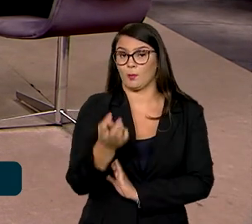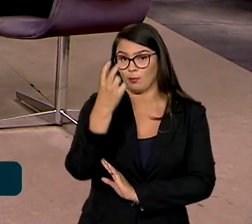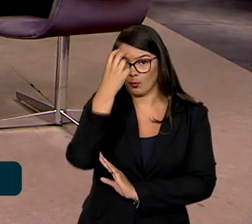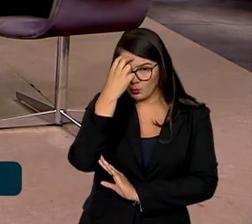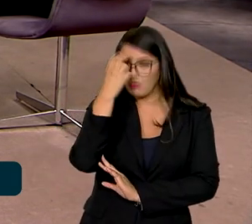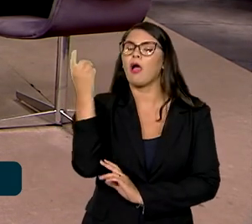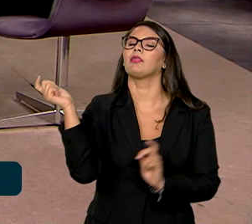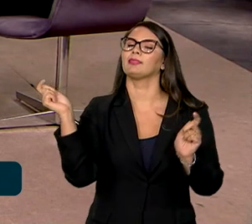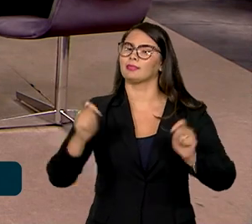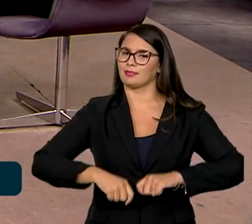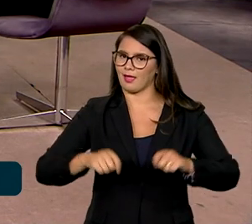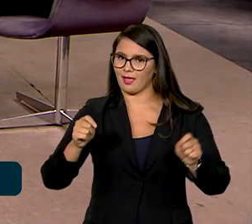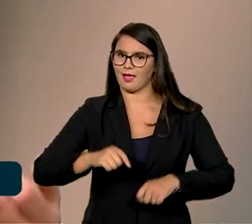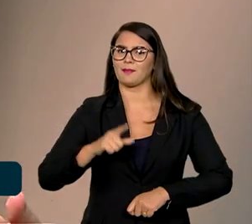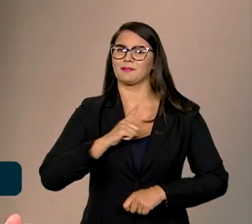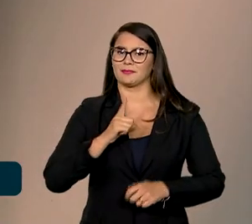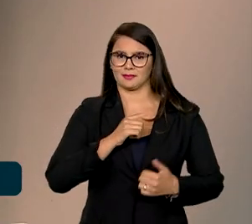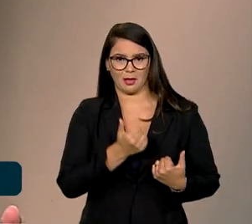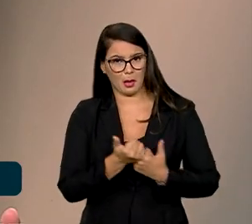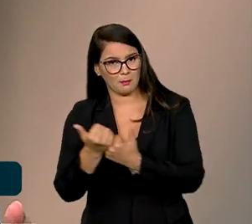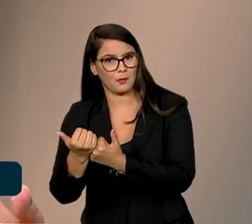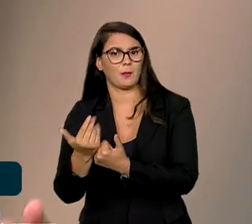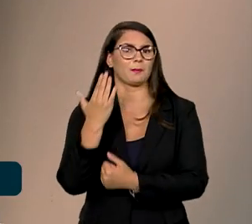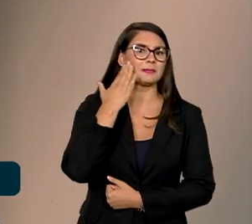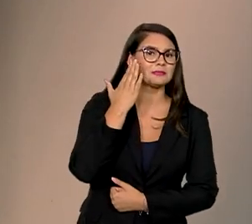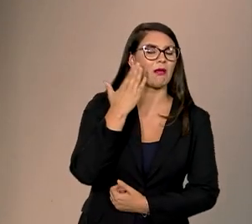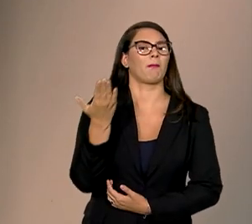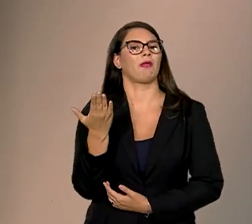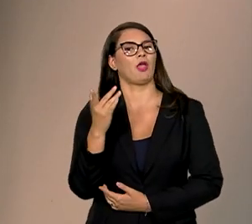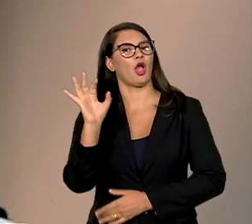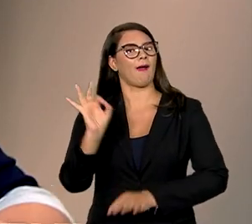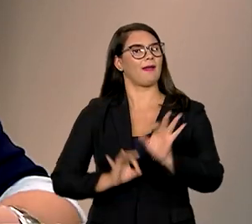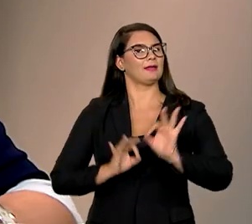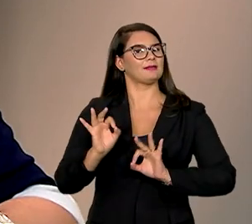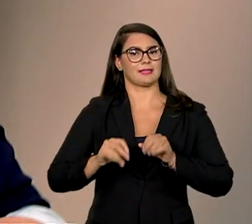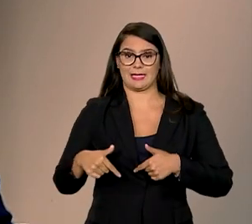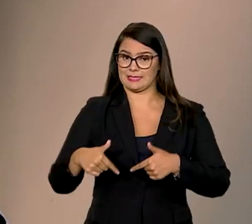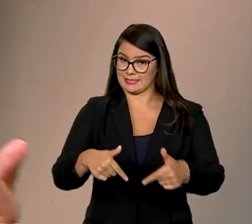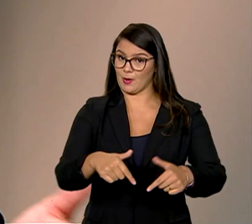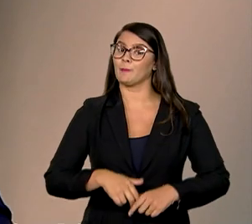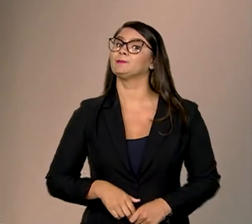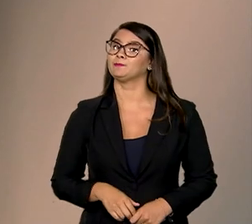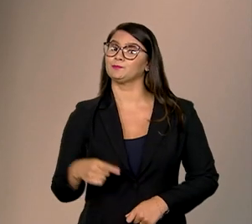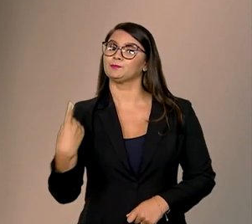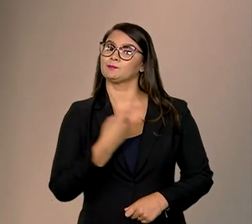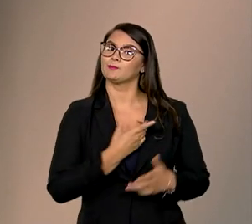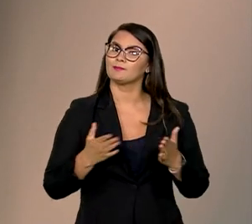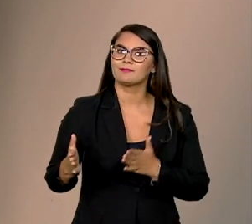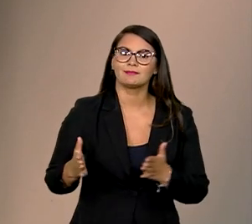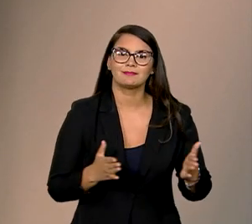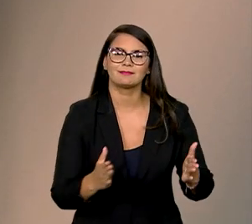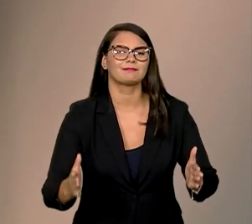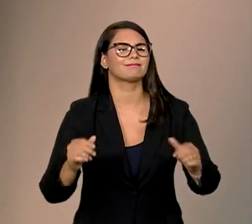regiões vão ter condição de ter um fomento, de ter previsibilidade, de poder planejar suas ações. Então a gente está caminhando para uma jornada